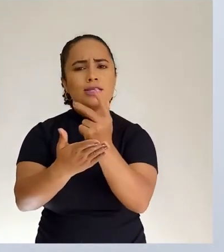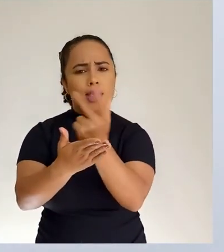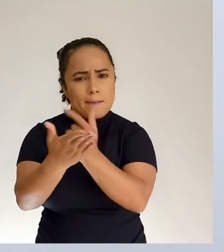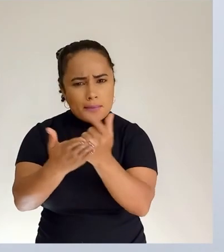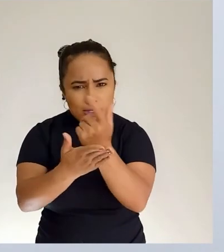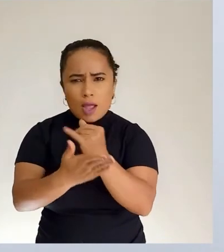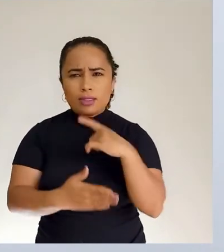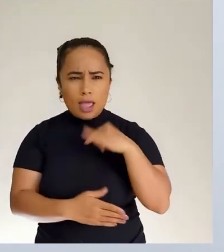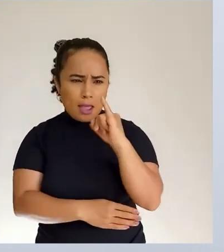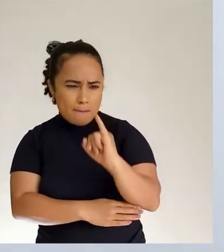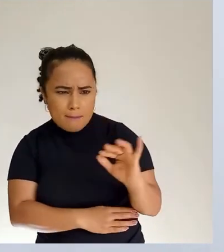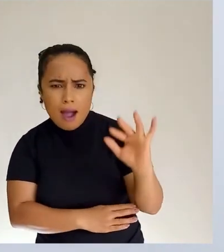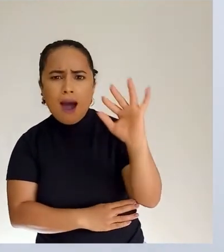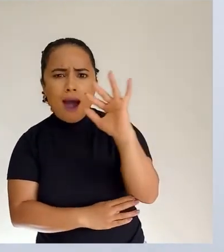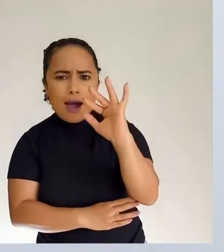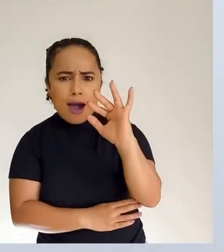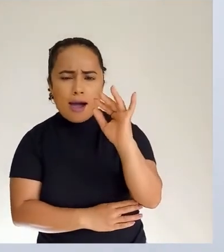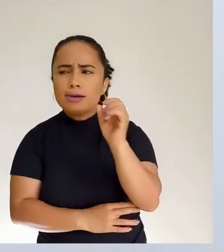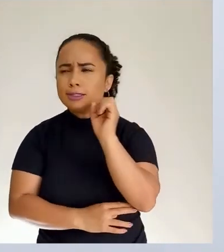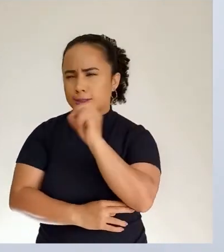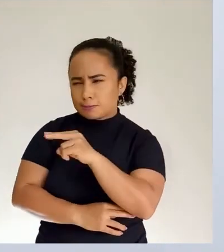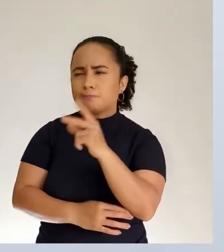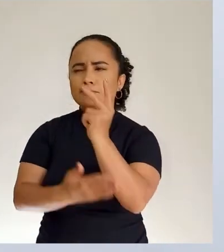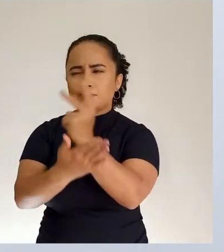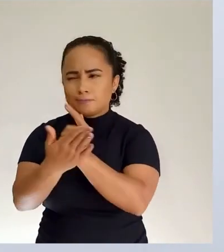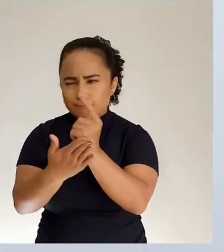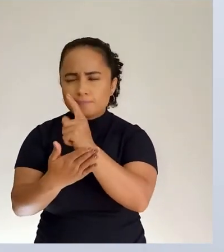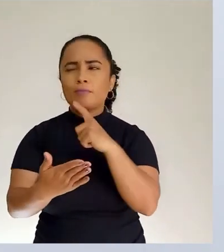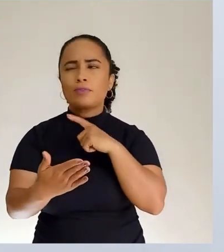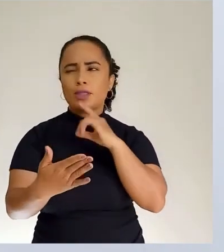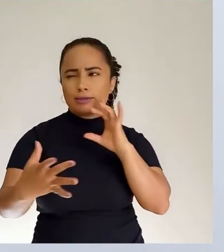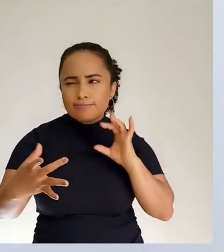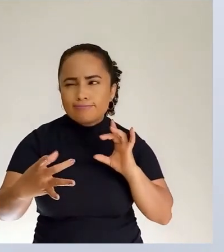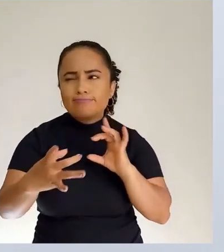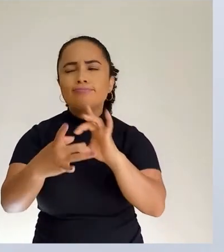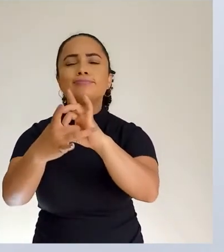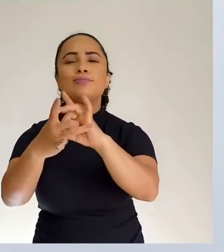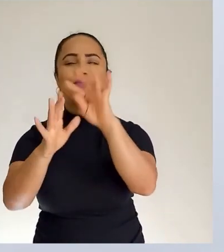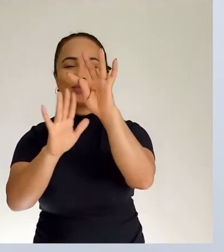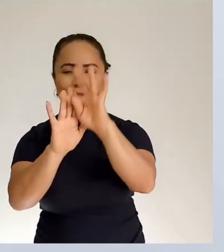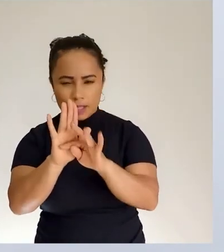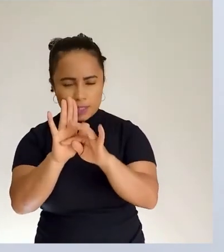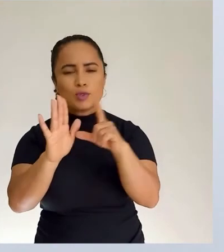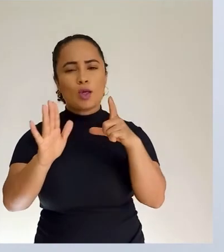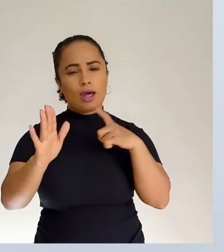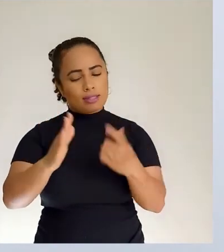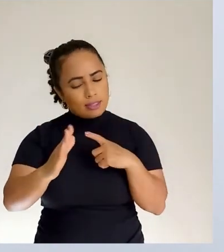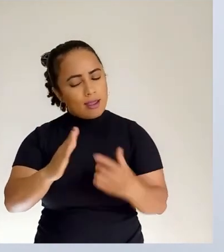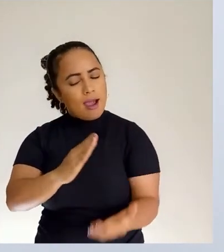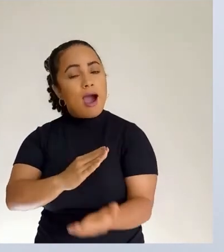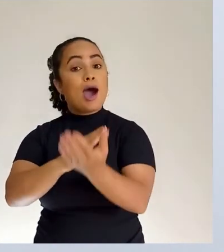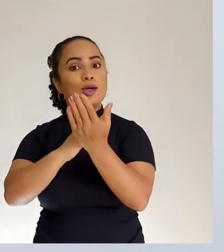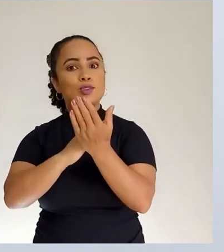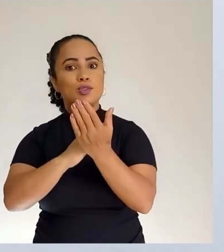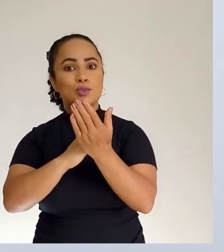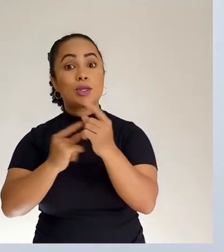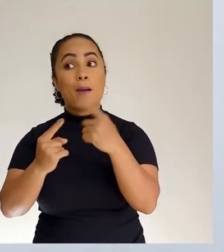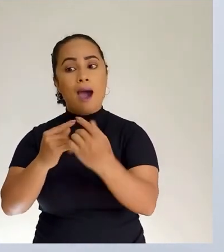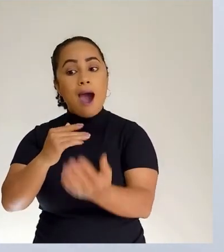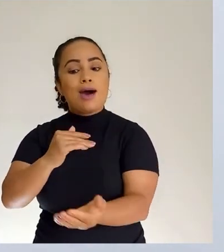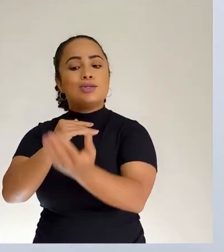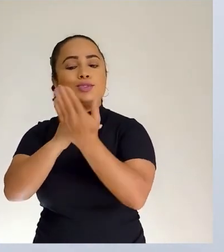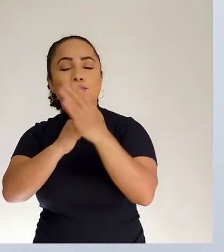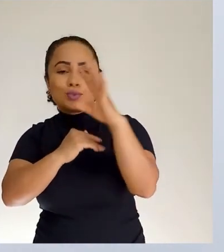vamos lembrar que a imagem não está lá à toa, que nós temos que prestar atenção daquela imagem, porque ela está colaborando com a